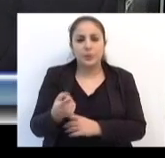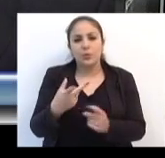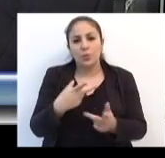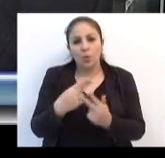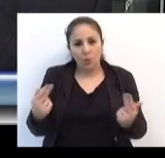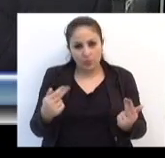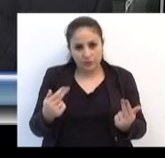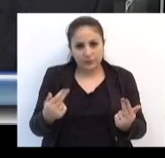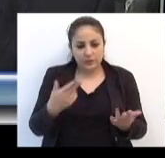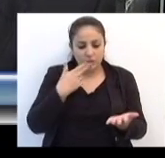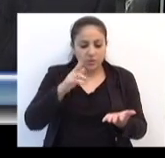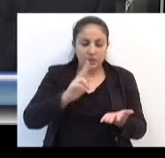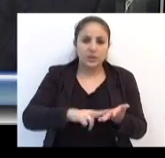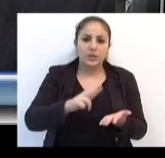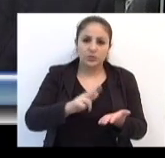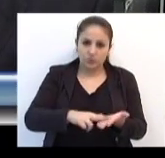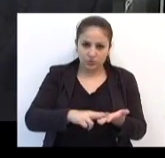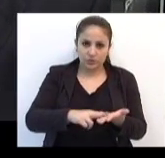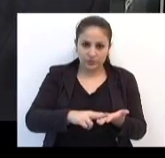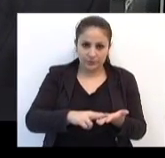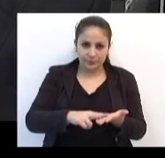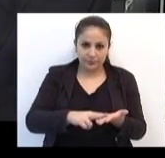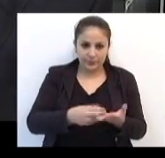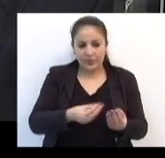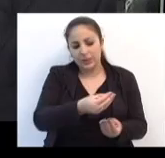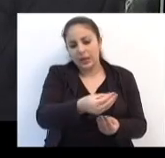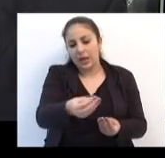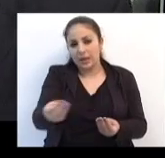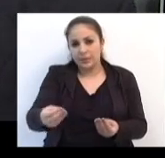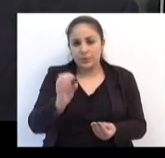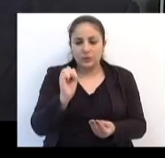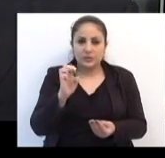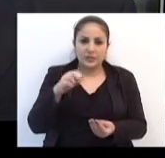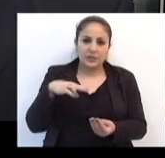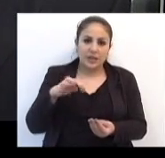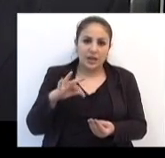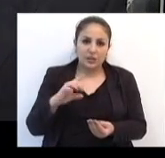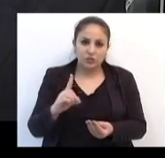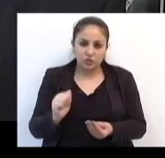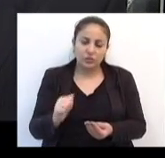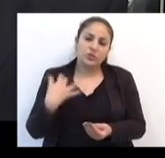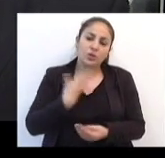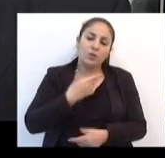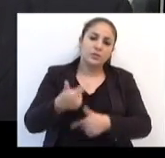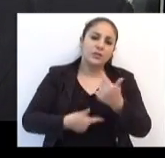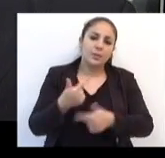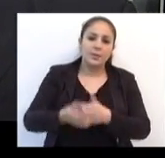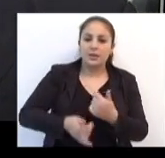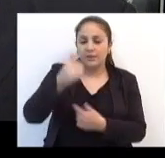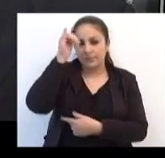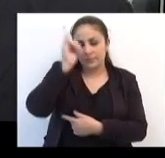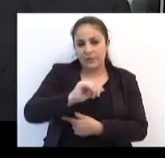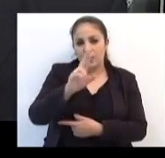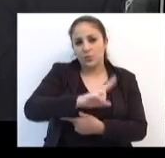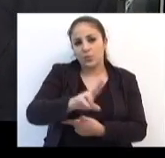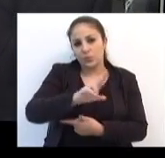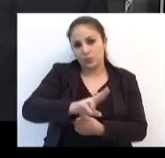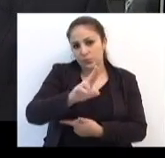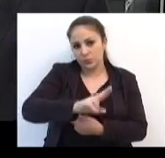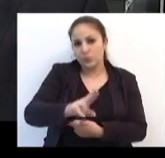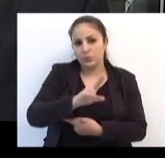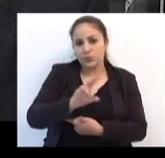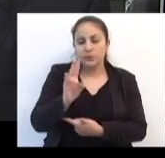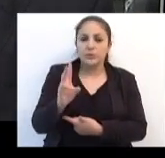cartilhas que foram nos doados pelo Senad, para nós trabalharmos a prevenção ao uso de drogas nas escolas.